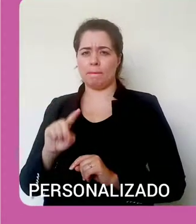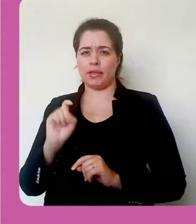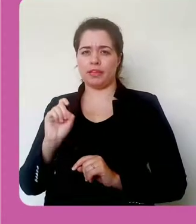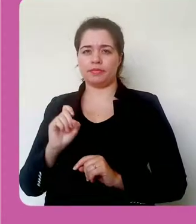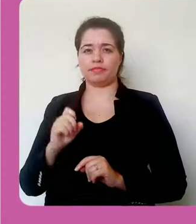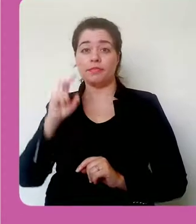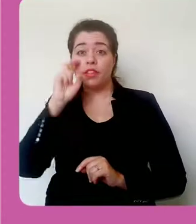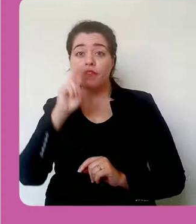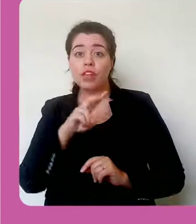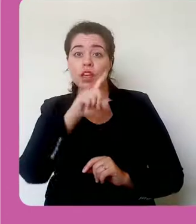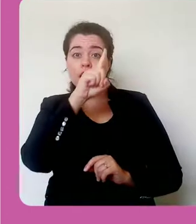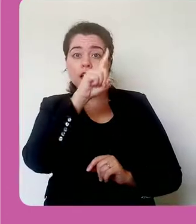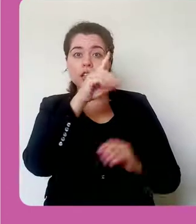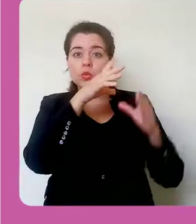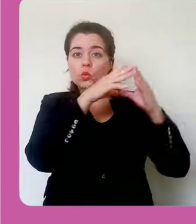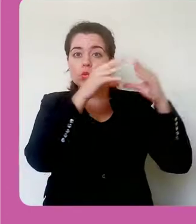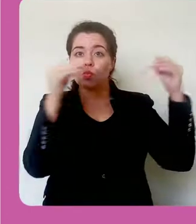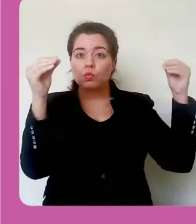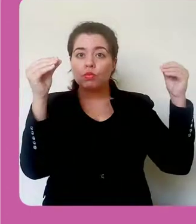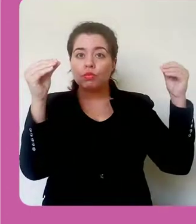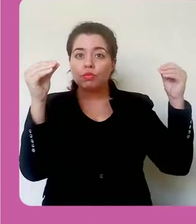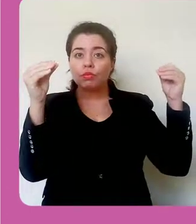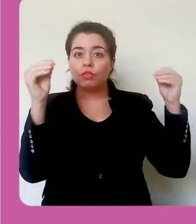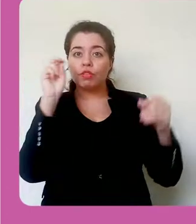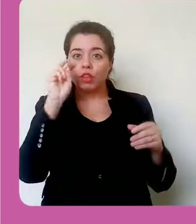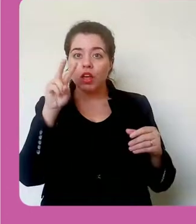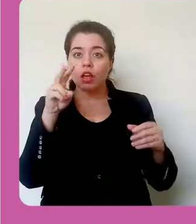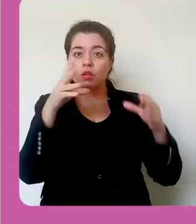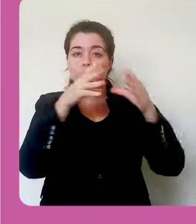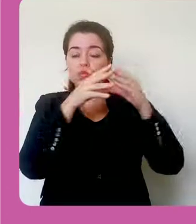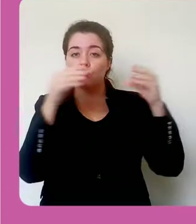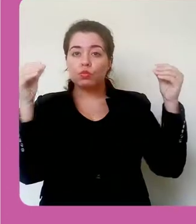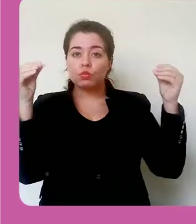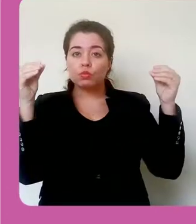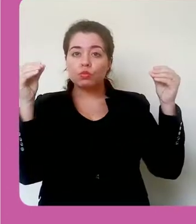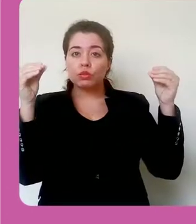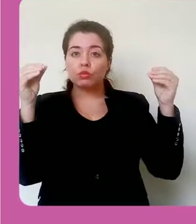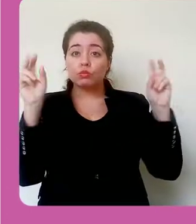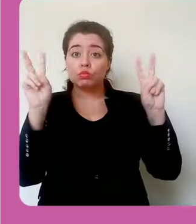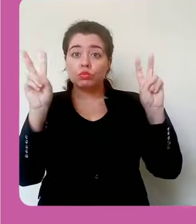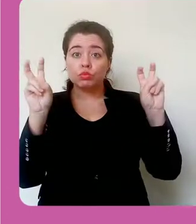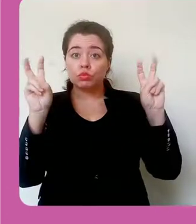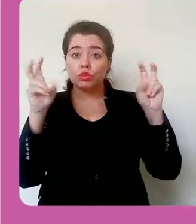Perceberam? Sumiu o título de cada capítulo.